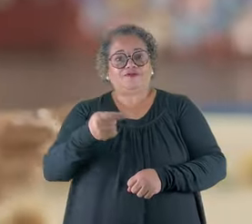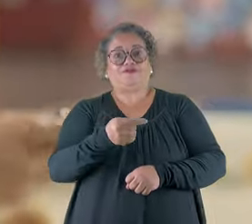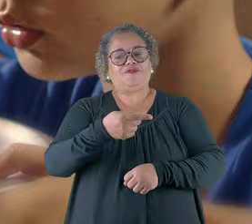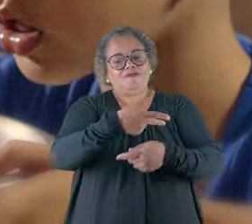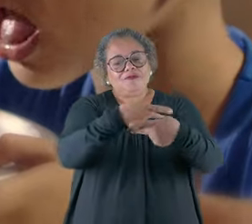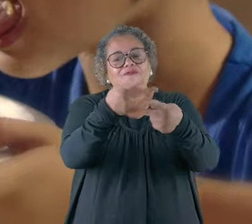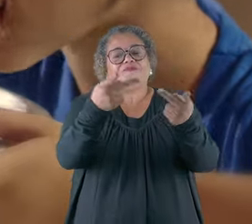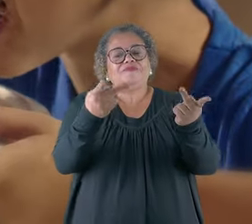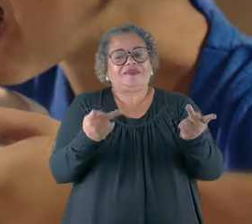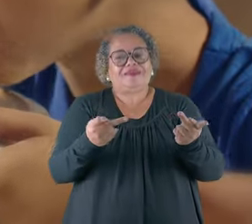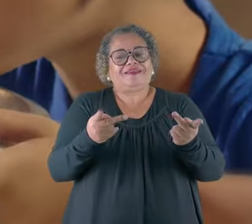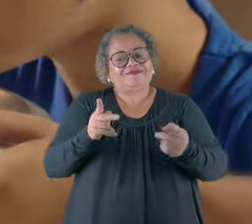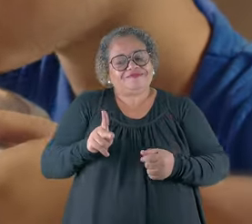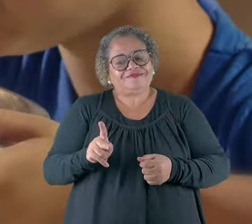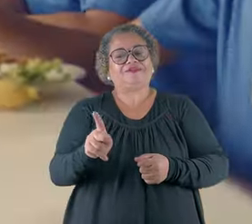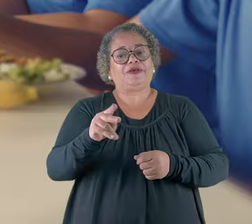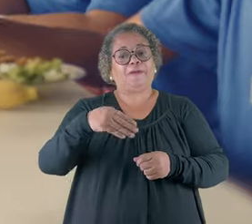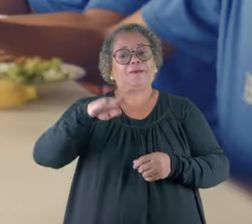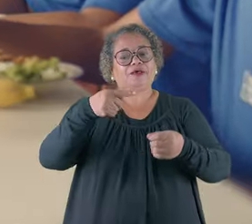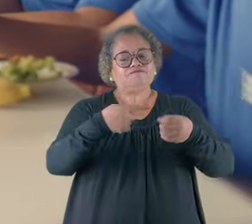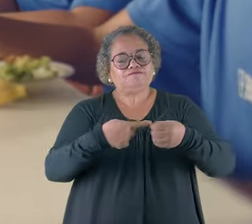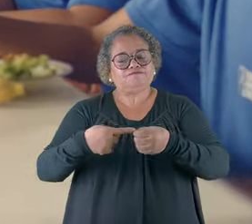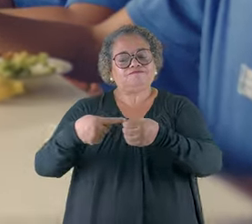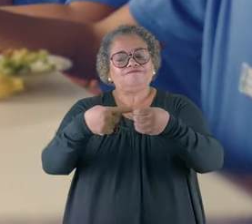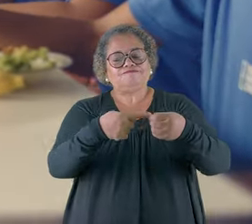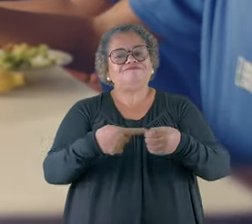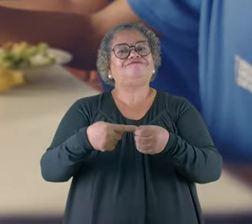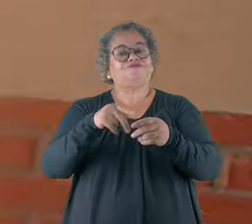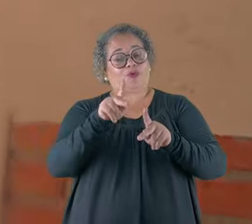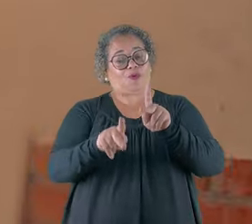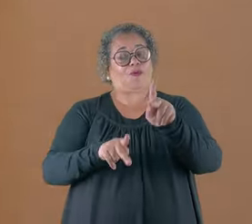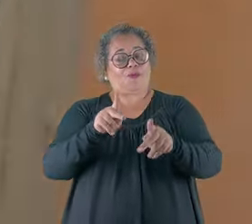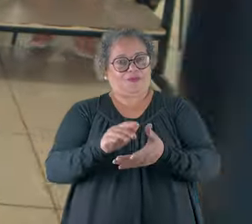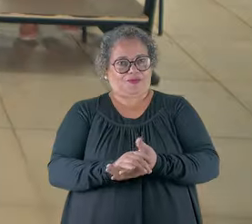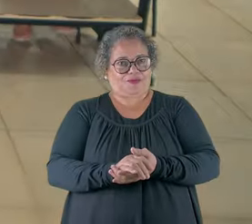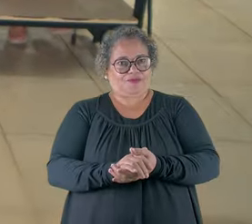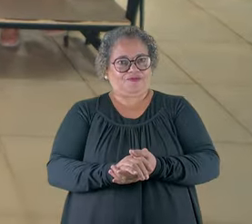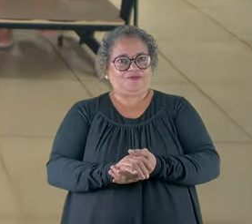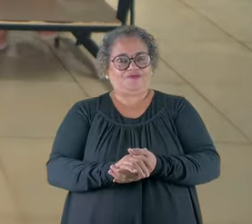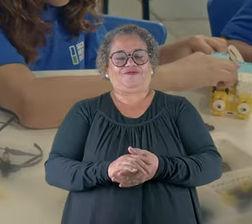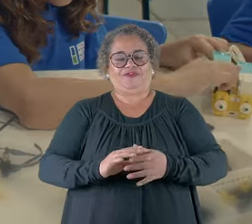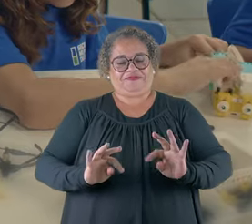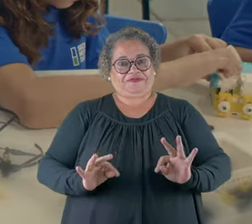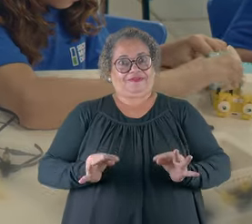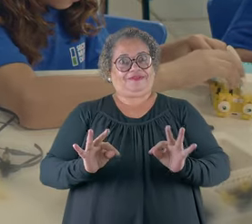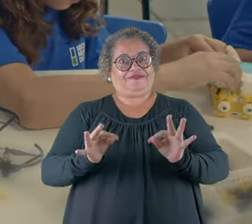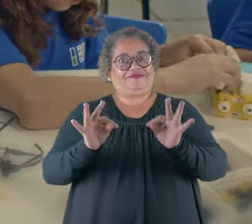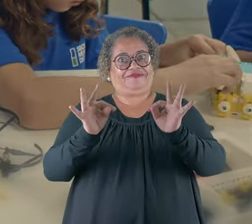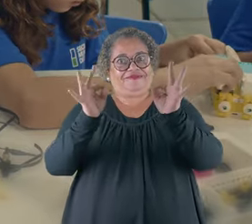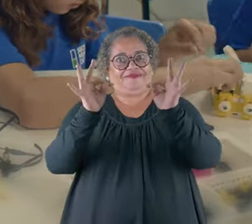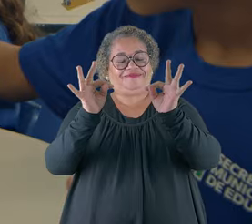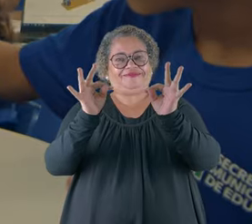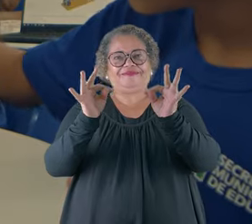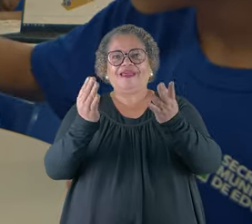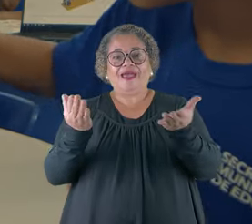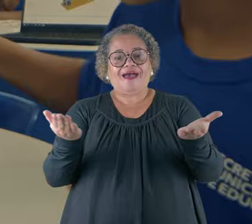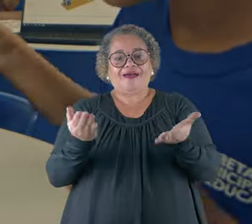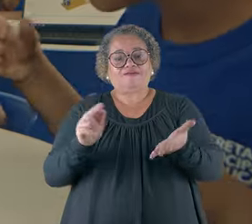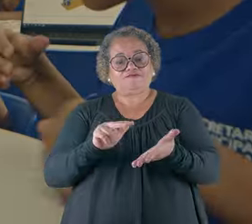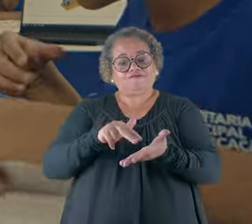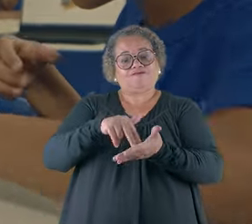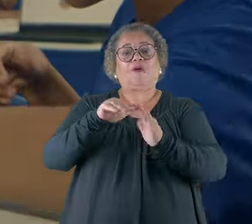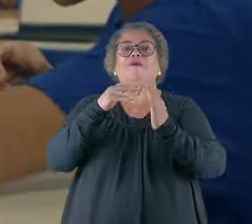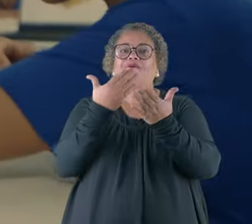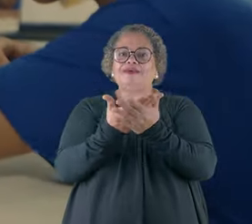mil refeições todos os dias, mais que a população de muita cidade. E olha quanta tecnologia! Sabe onde eu